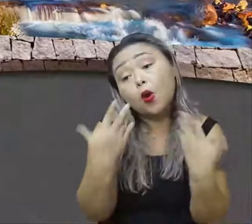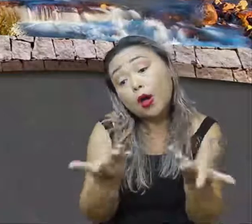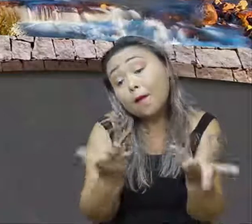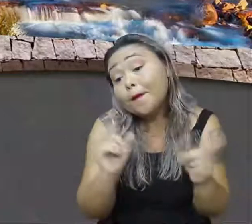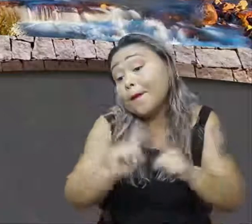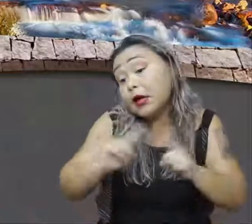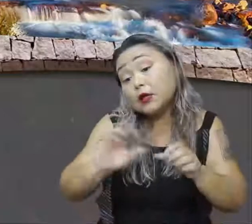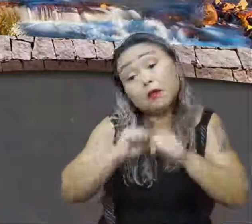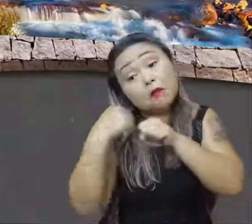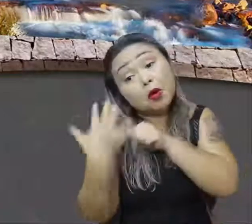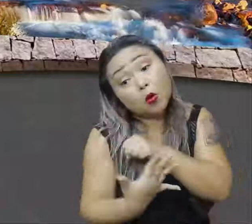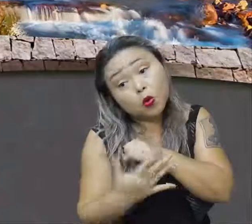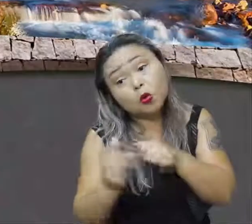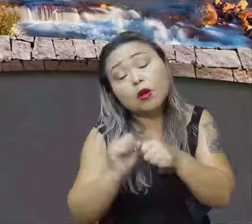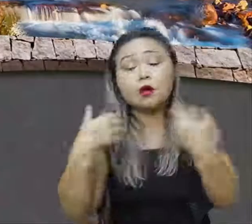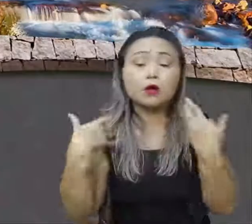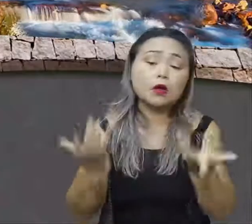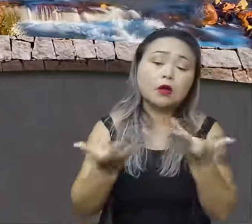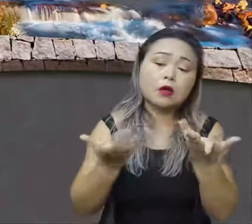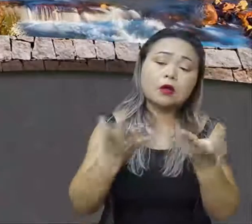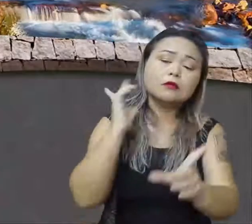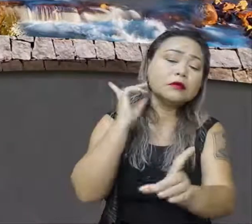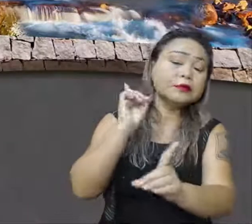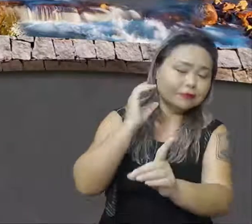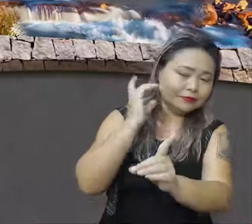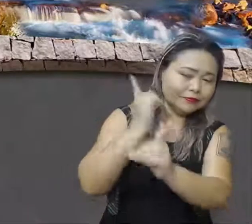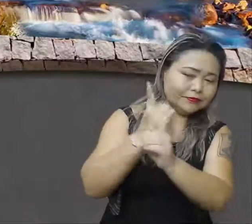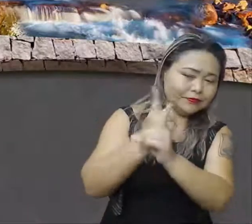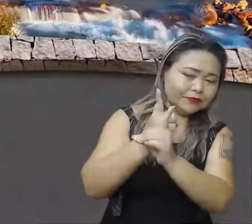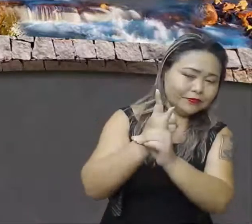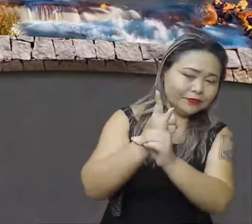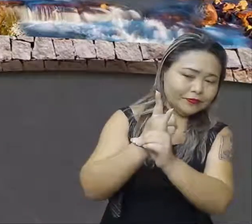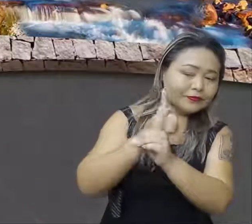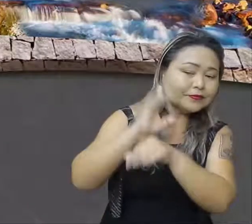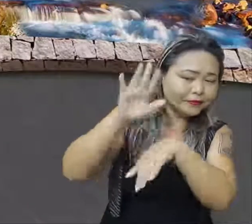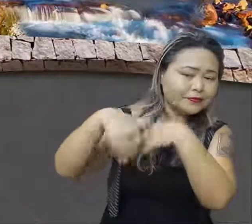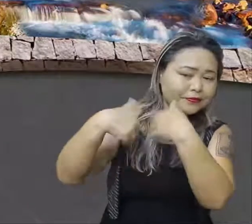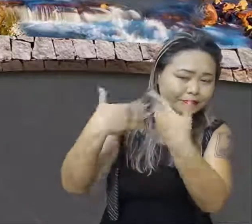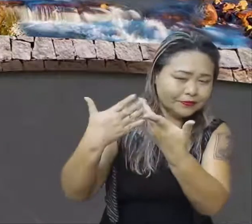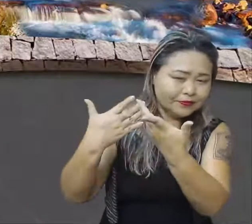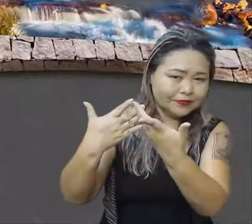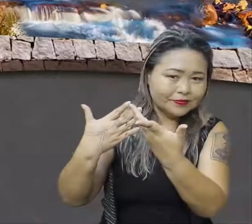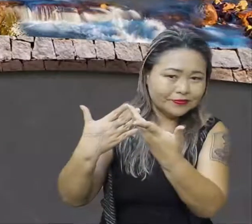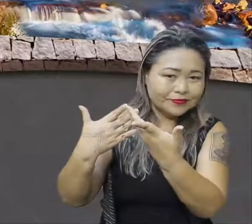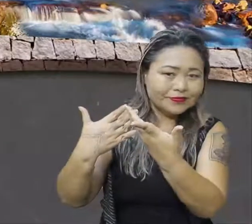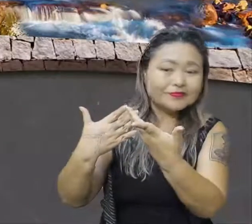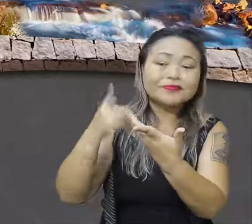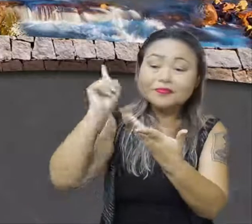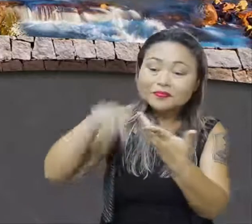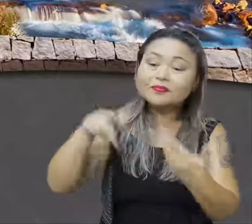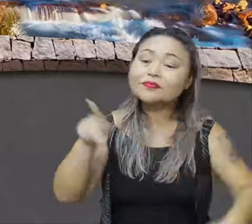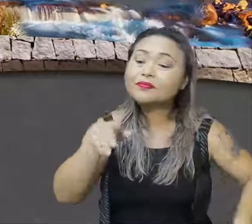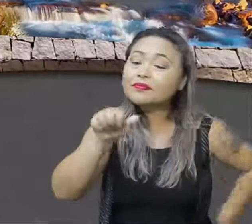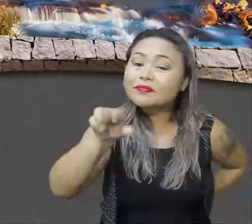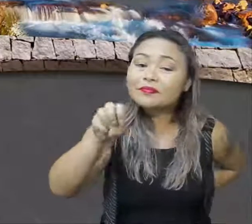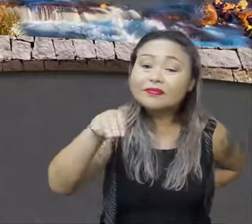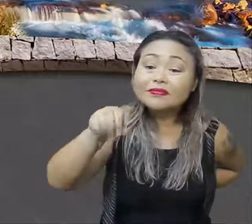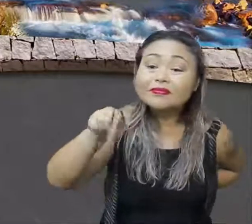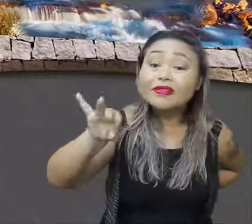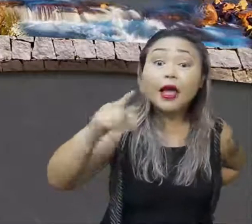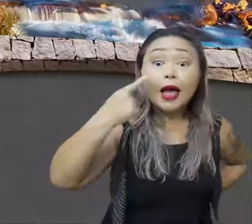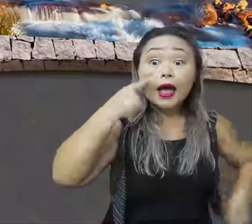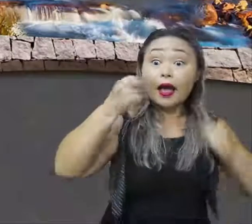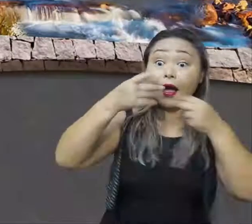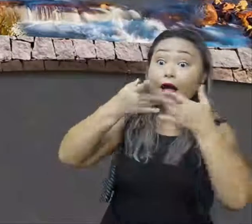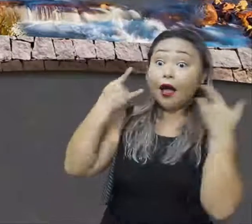de pandemia, eu espero encontrar vocês ainda um dia e dizer assim, esse é o professor Arimatéia sem máscara.